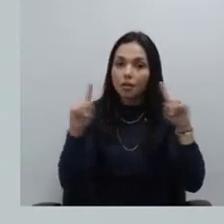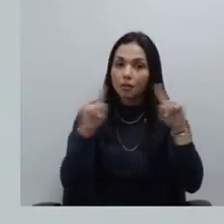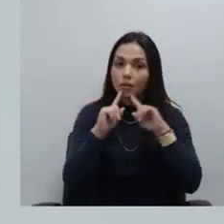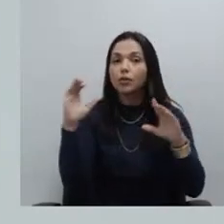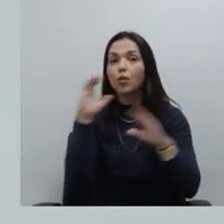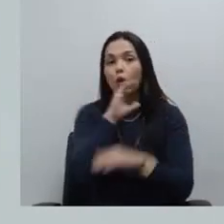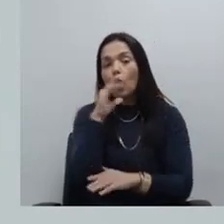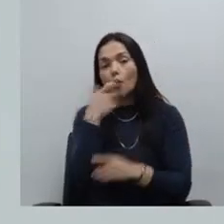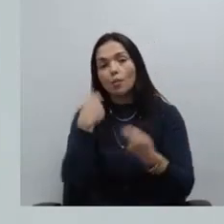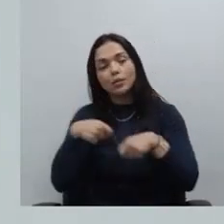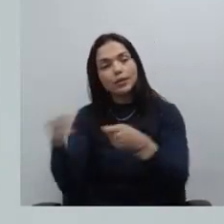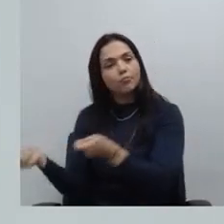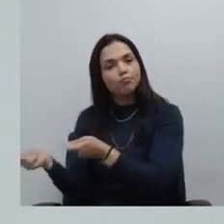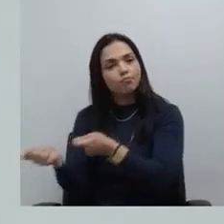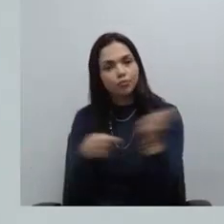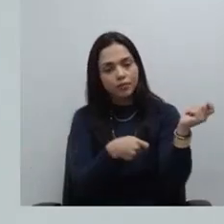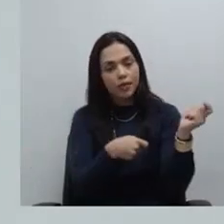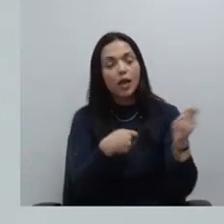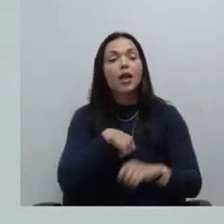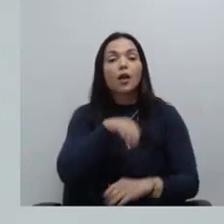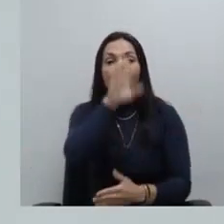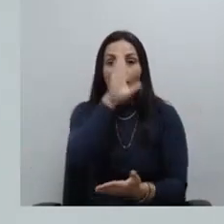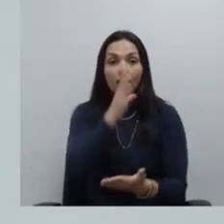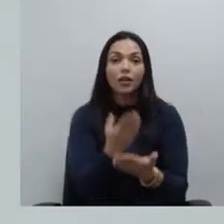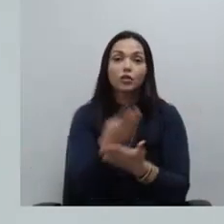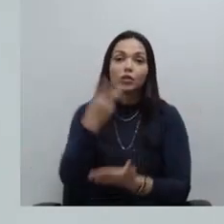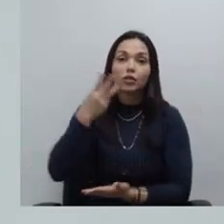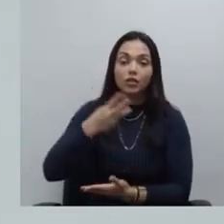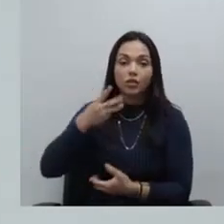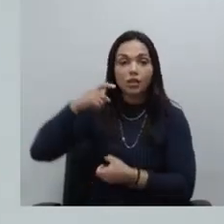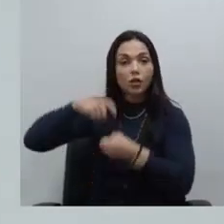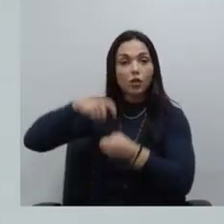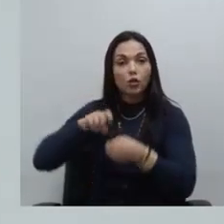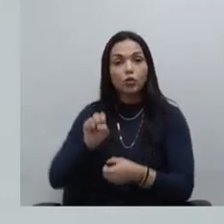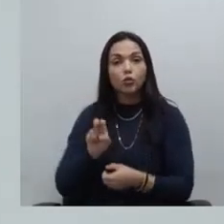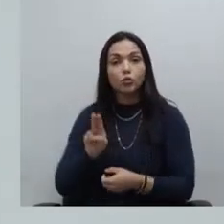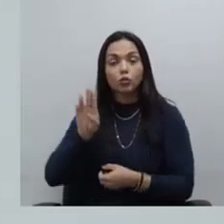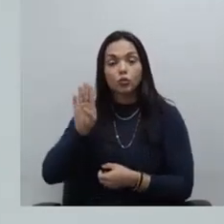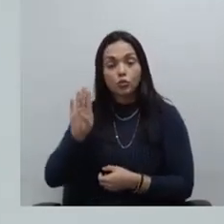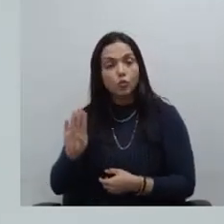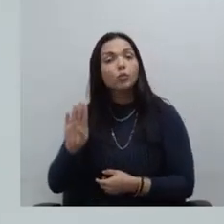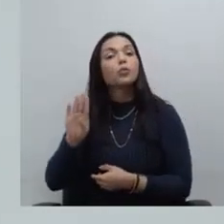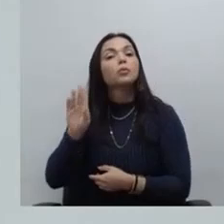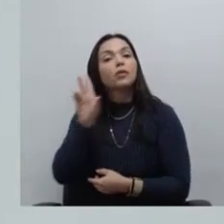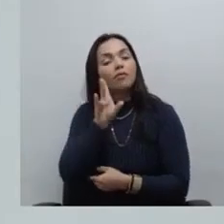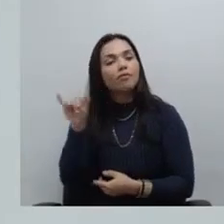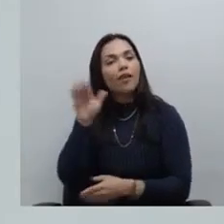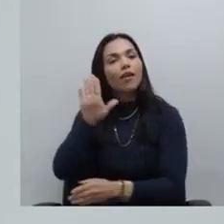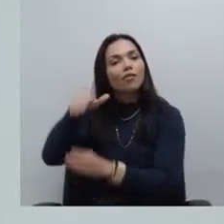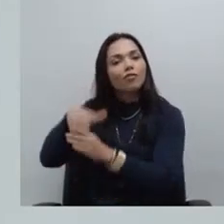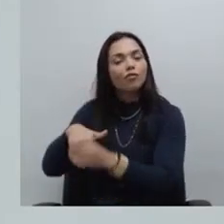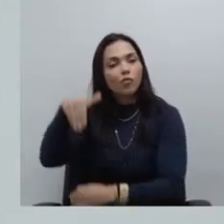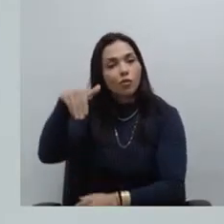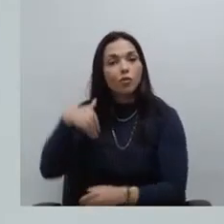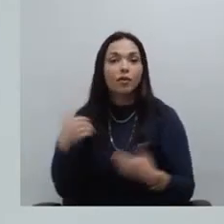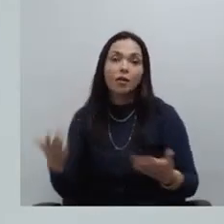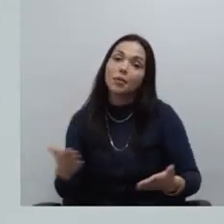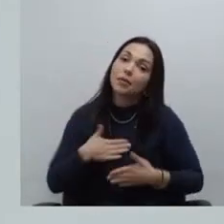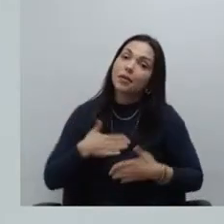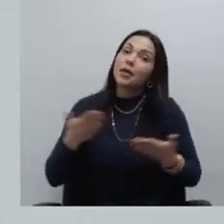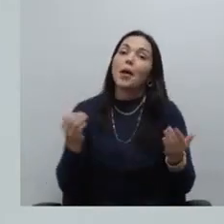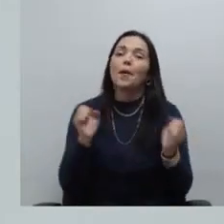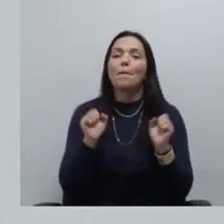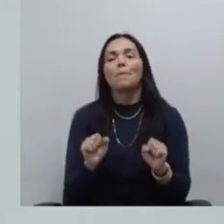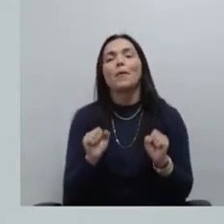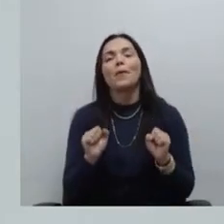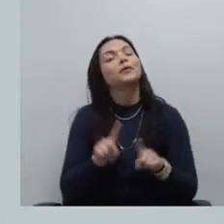seria uma grande surpresa que hoje o voto do terceiro defensor público geral trouxesse esse anteprojeto talvez possa ser surpreendido ainda